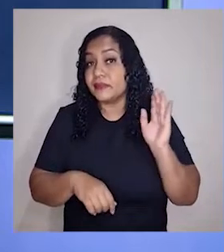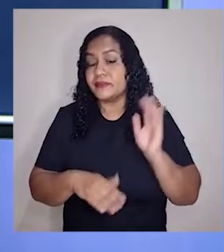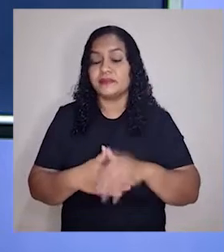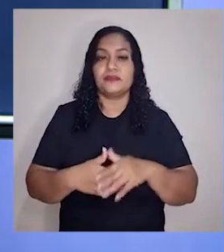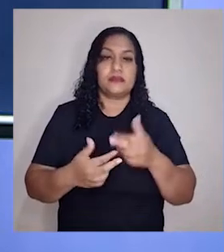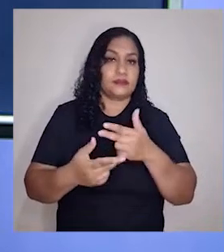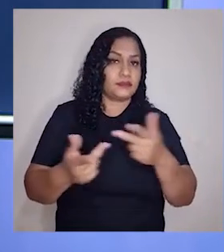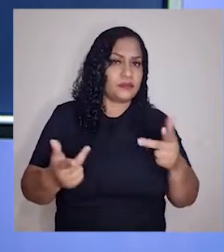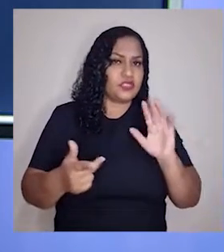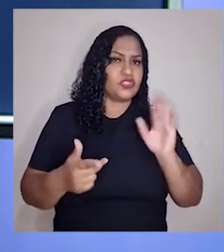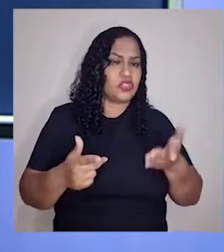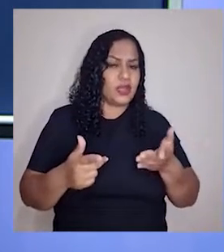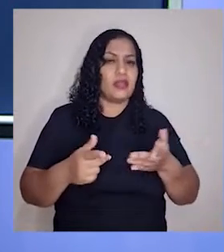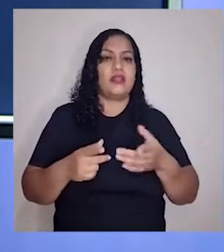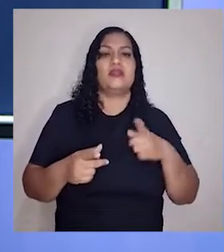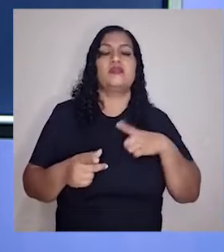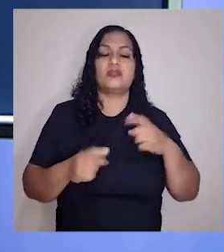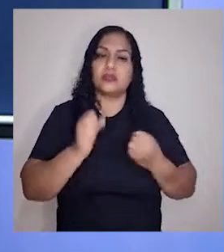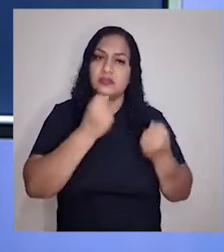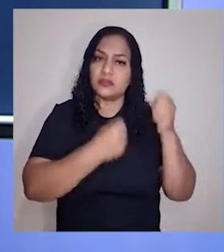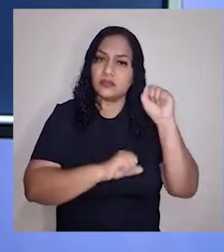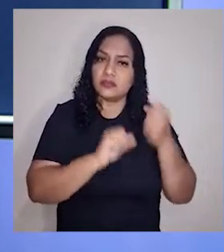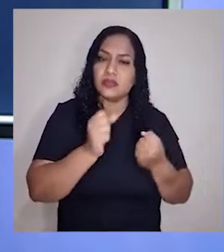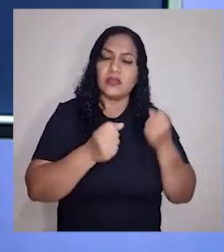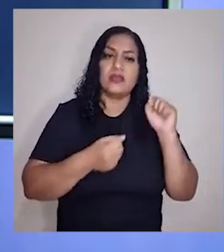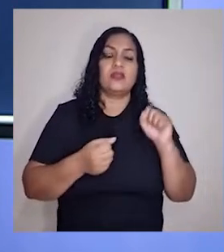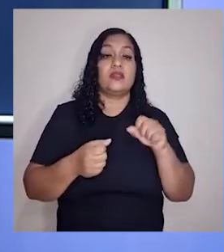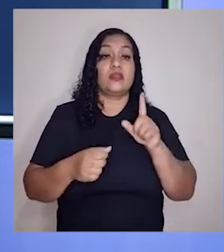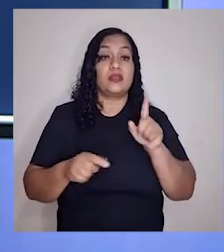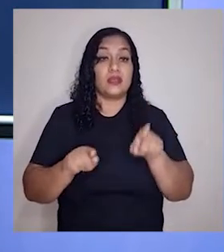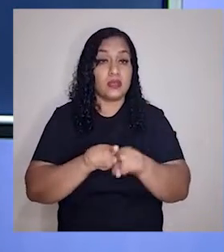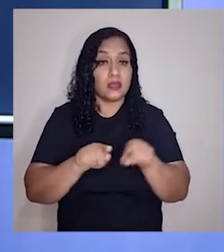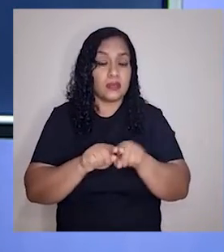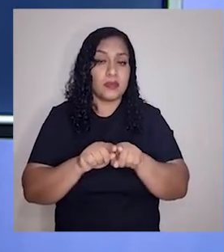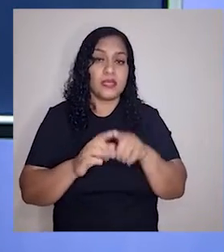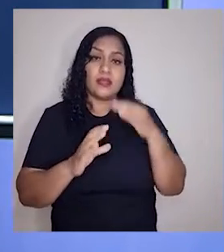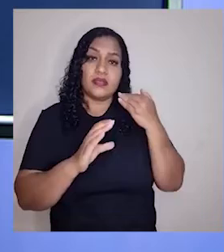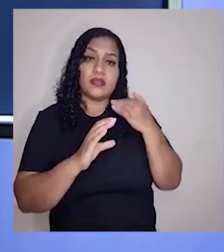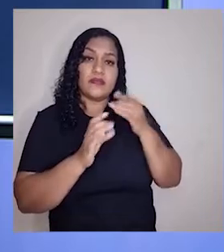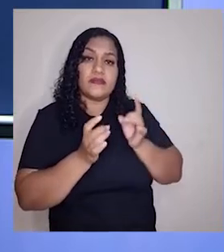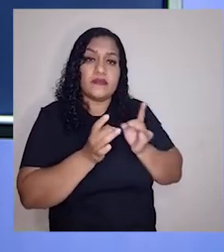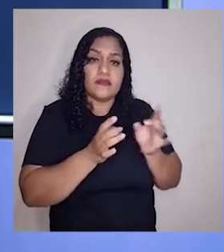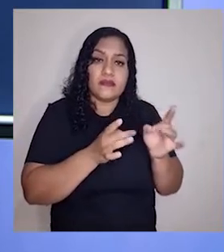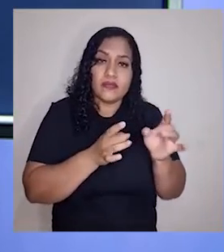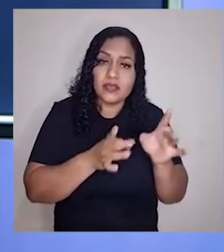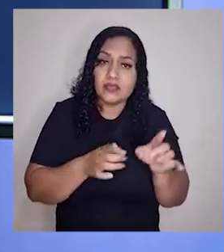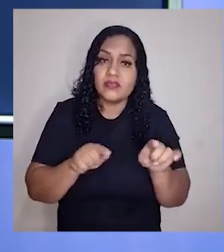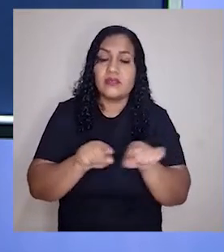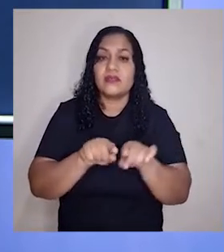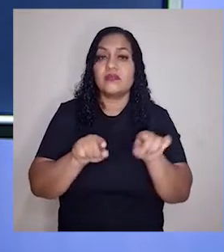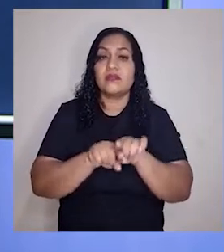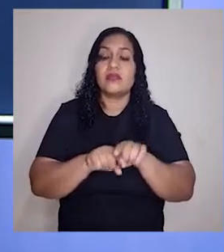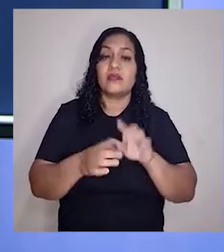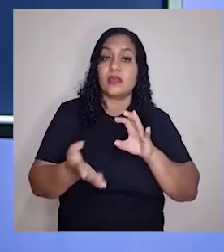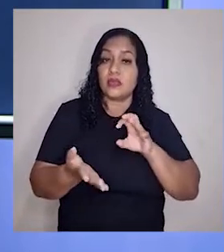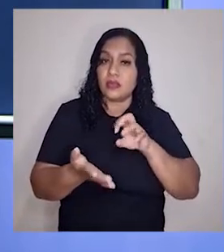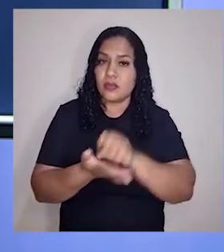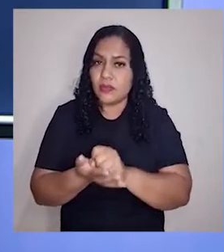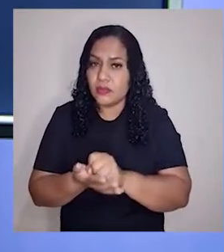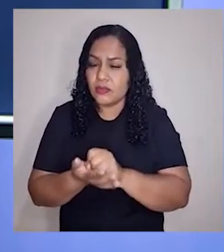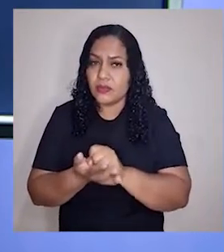mais? Os produtos já estavam sendo industrializados, feitos em larga escala e eram levados, vendidos, né?